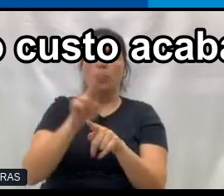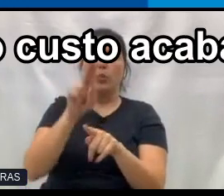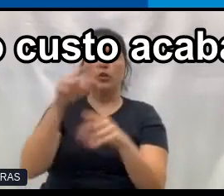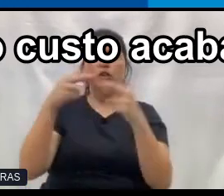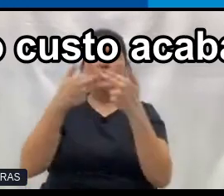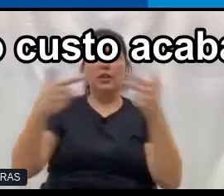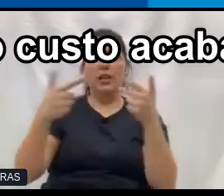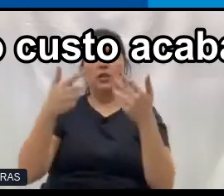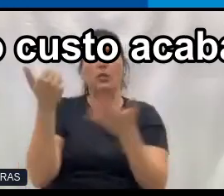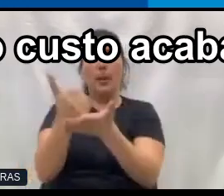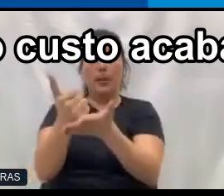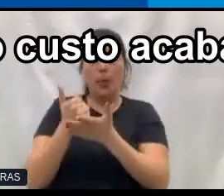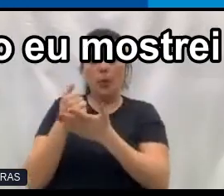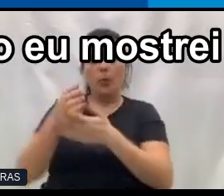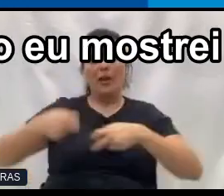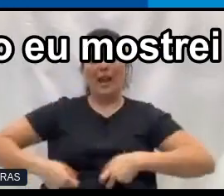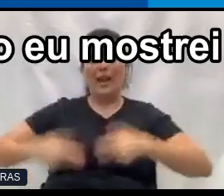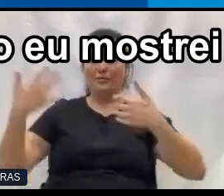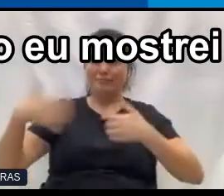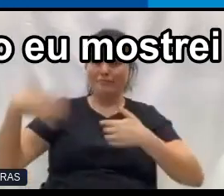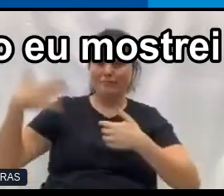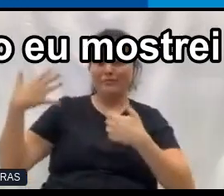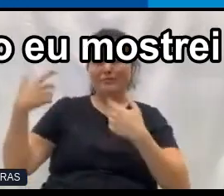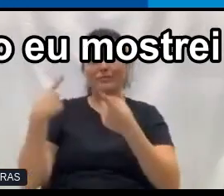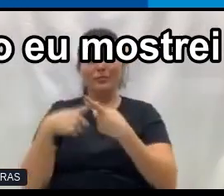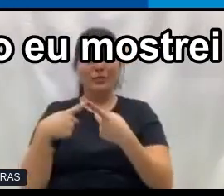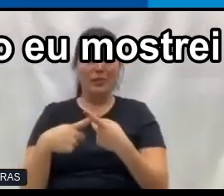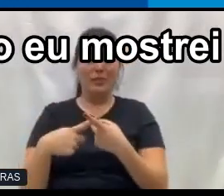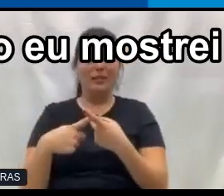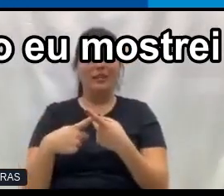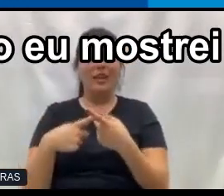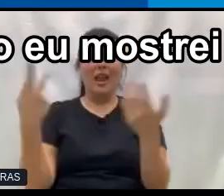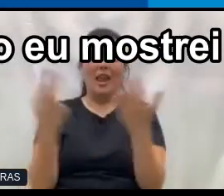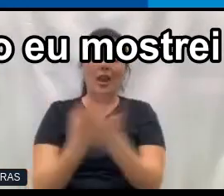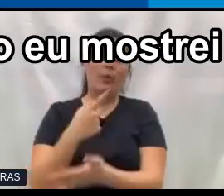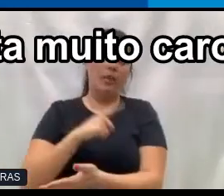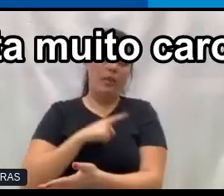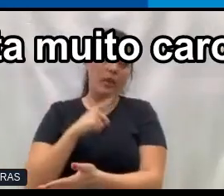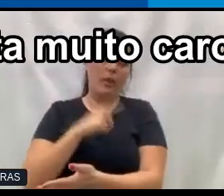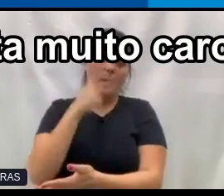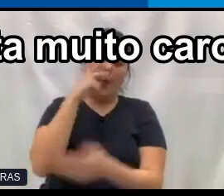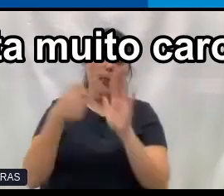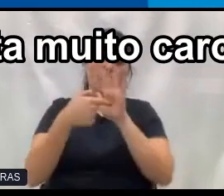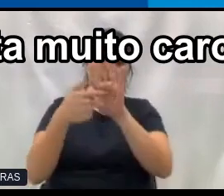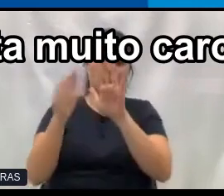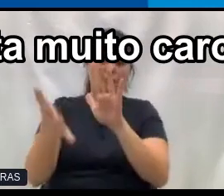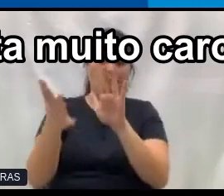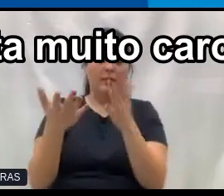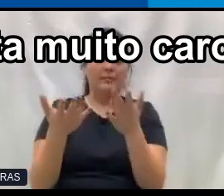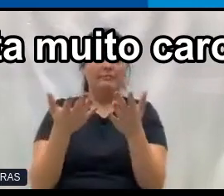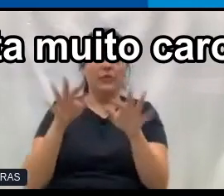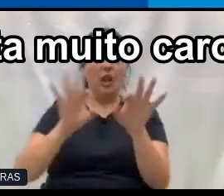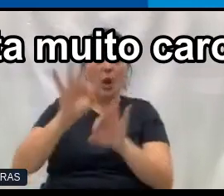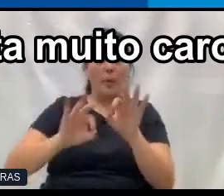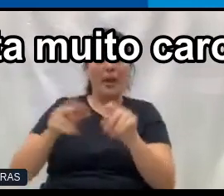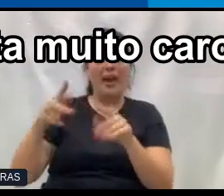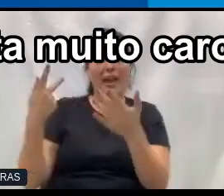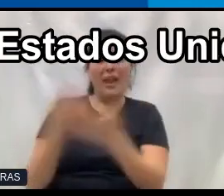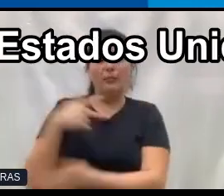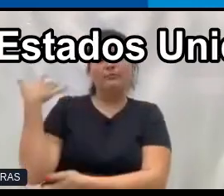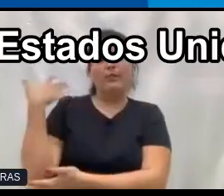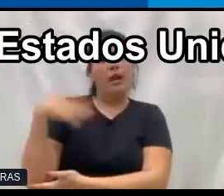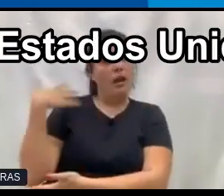drive, o custo acaba sendo alto, porque erros acontecem, como eu mostrei para vocês, e corrigir erros custa muito caro.